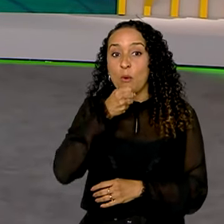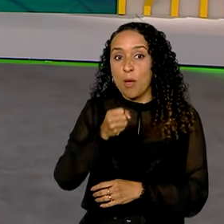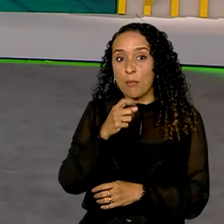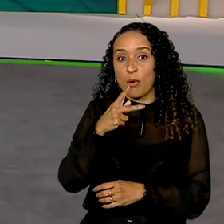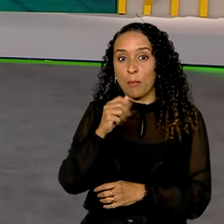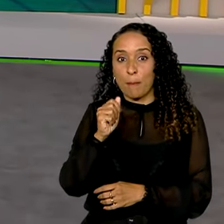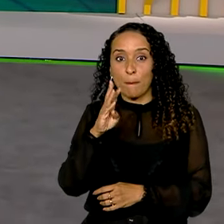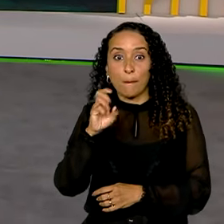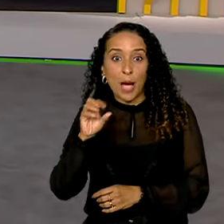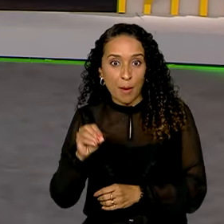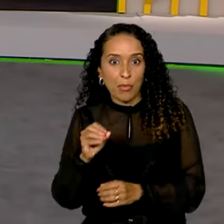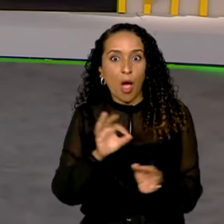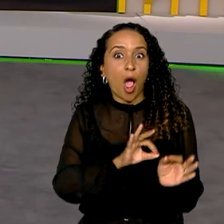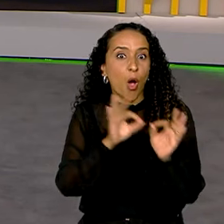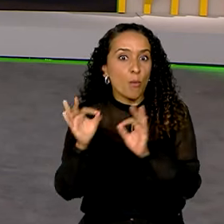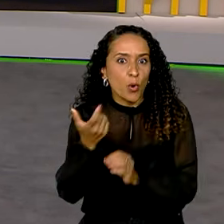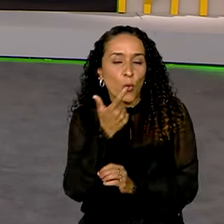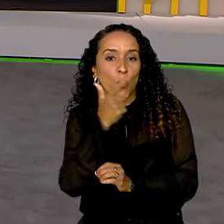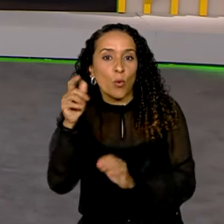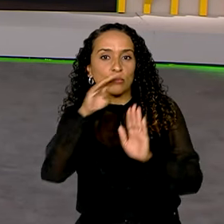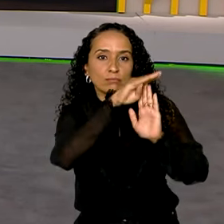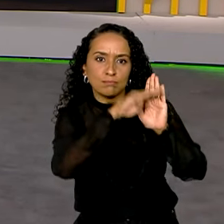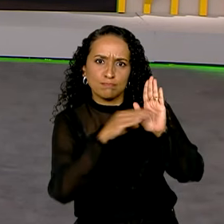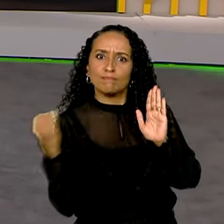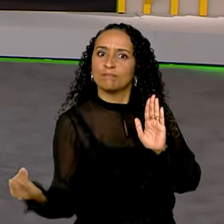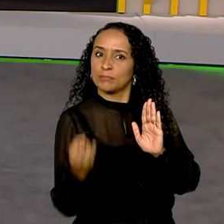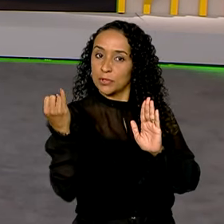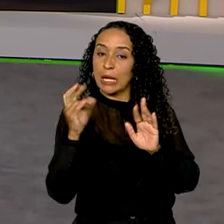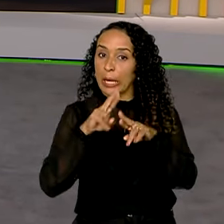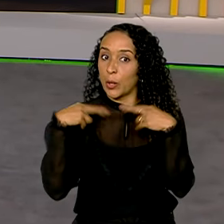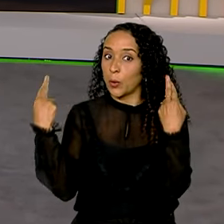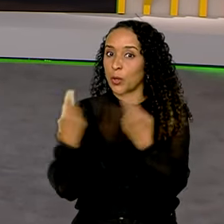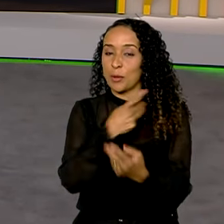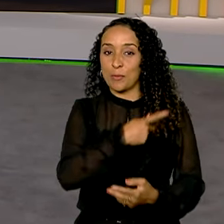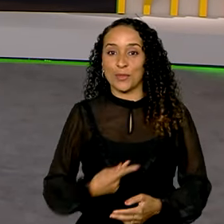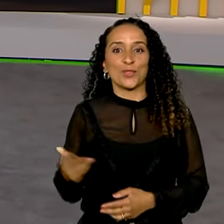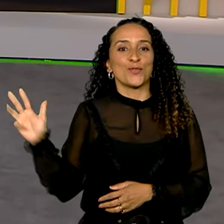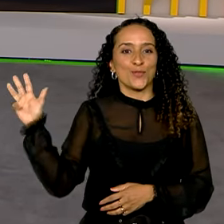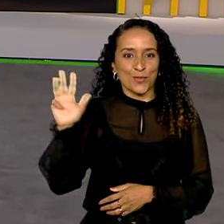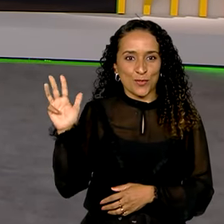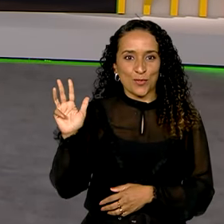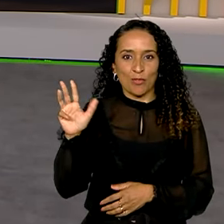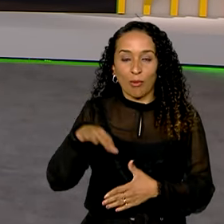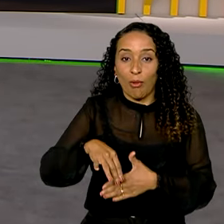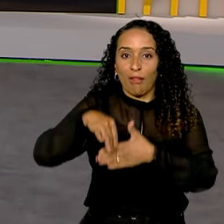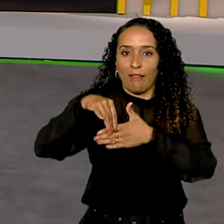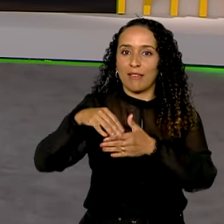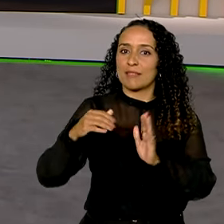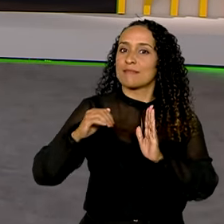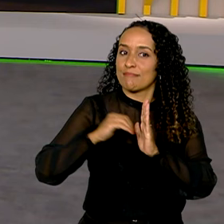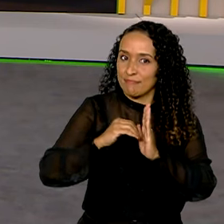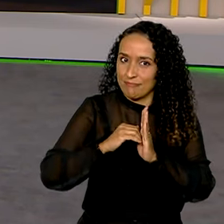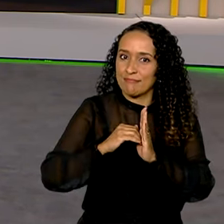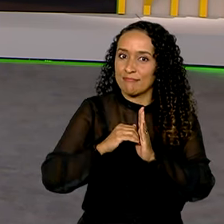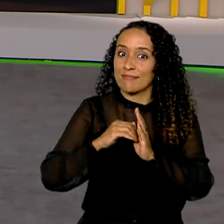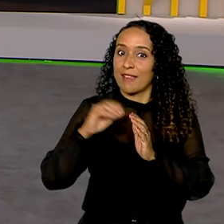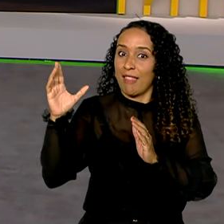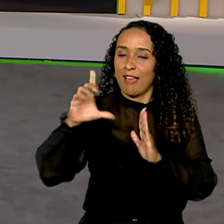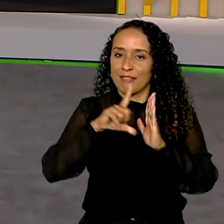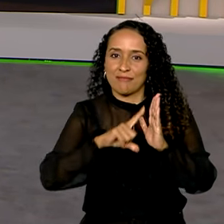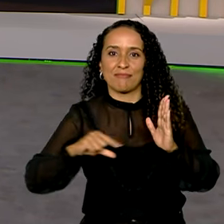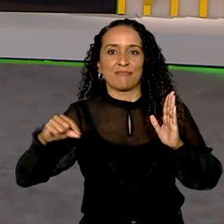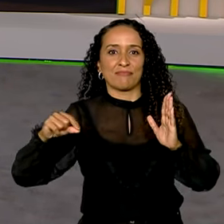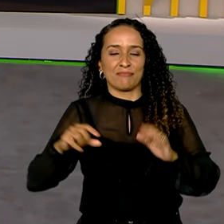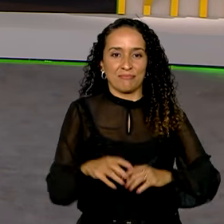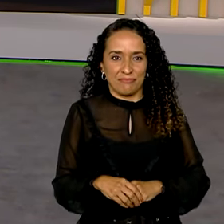repórter Pablo Mundin acompanha outra pauta importante, que é a reunião do presidente Lula com líderes do Senado no Palácio da